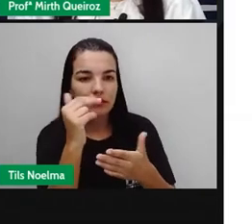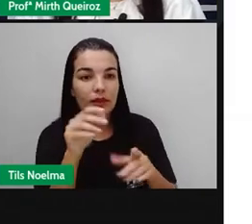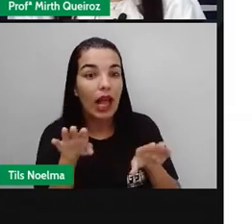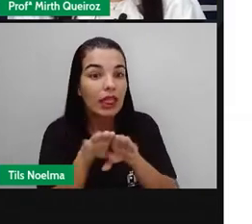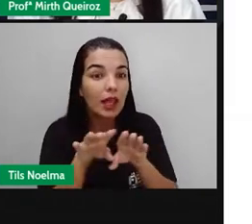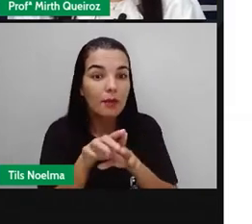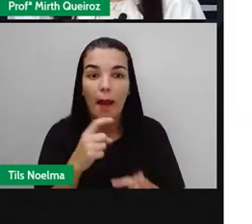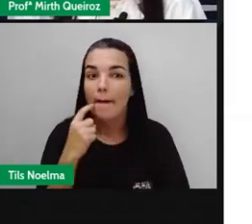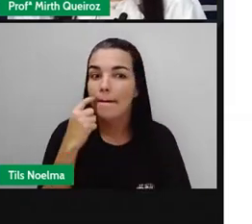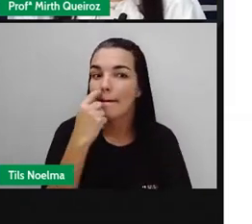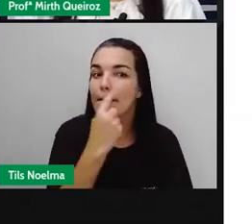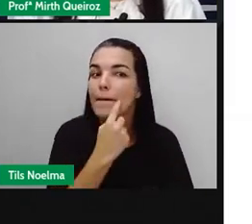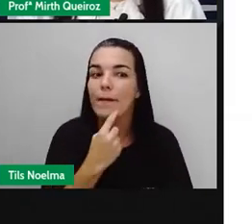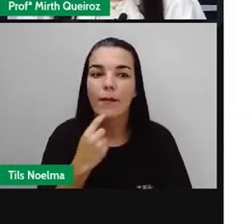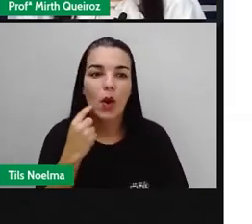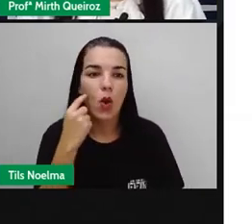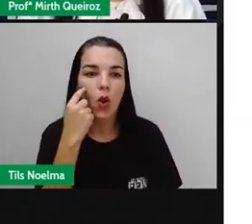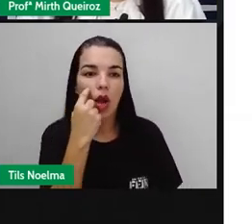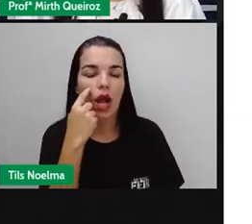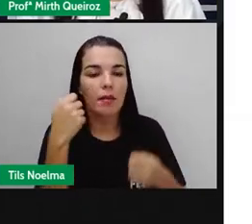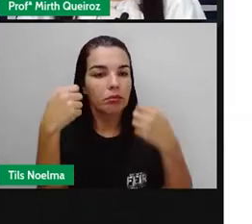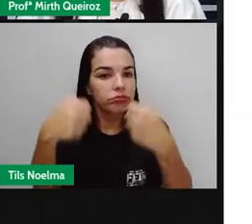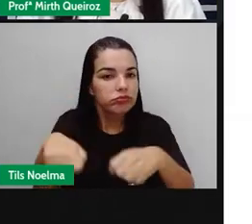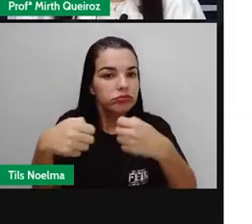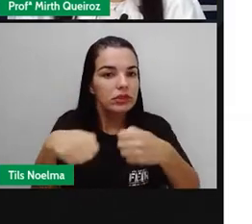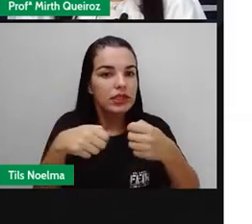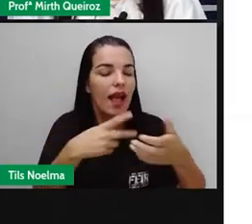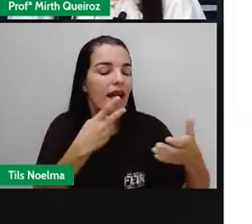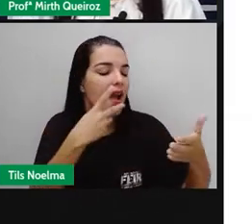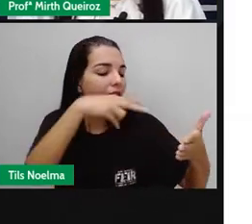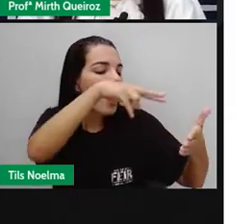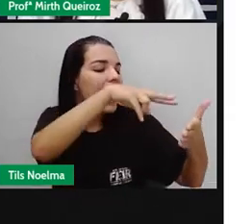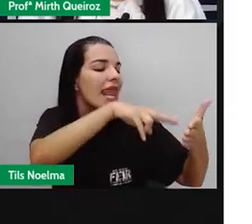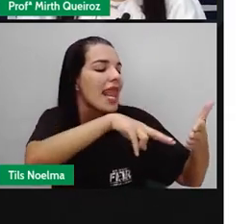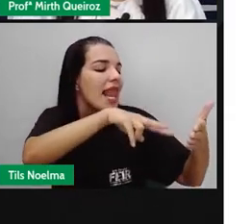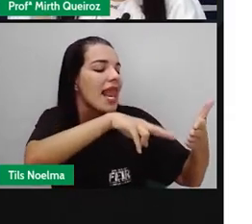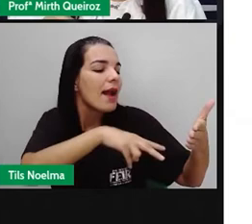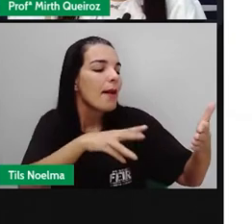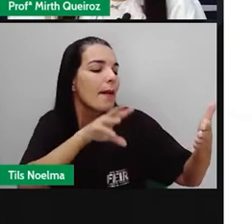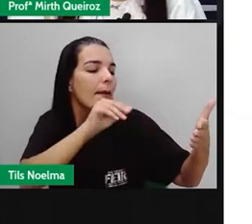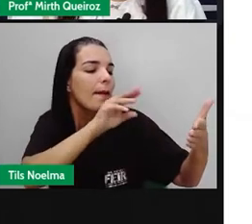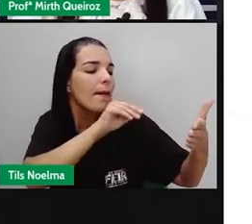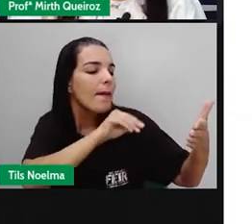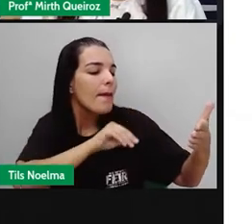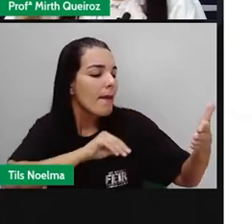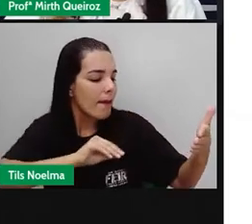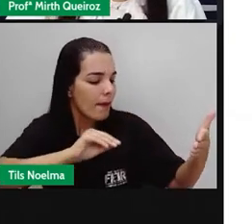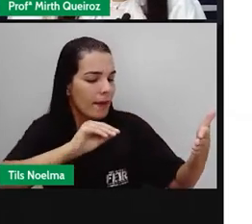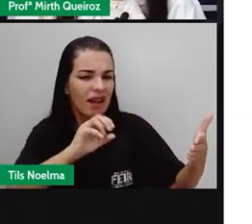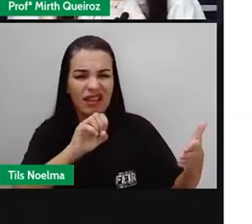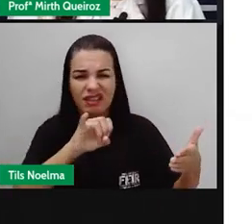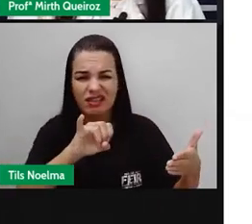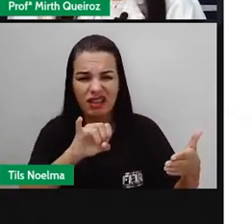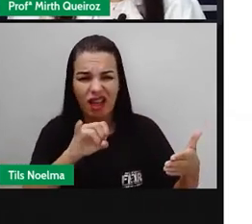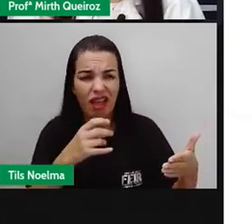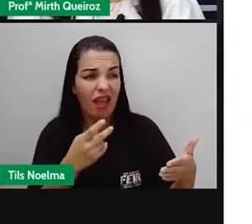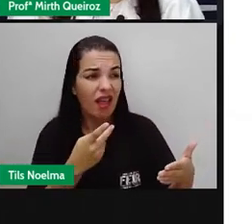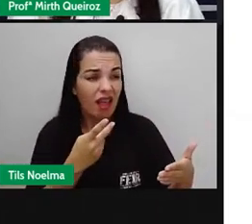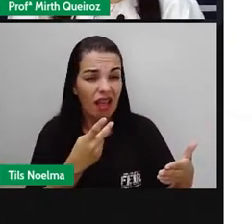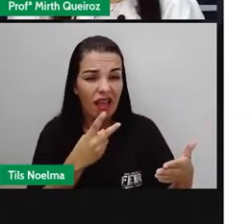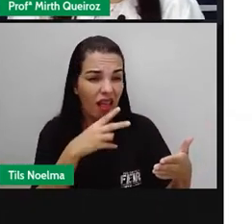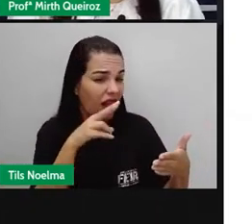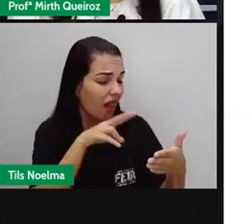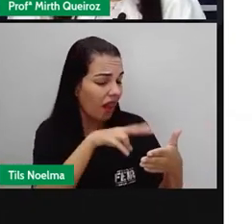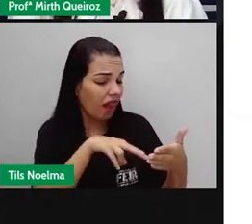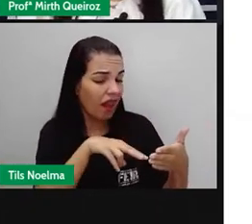com expressividade como um narrador de histórias. Se você ler de forma fria, corrida, o texto fica